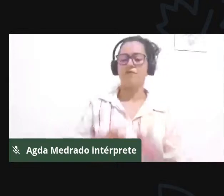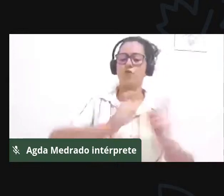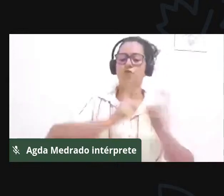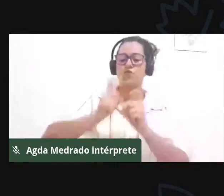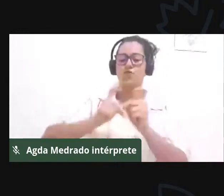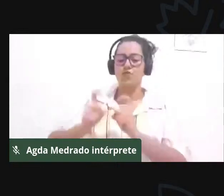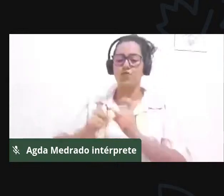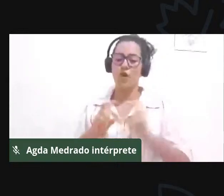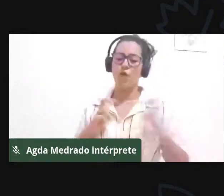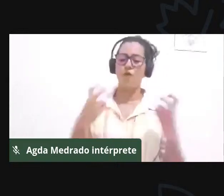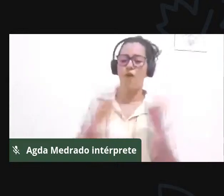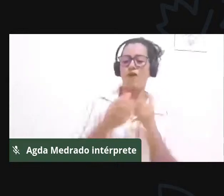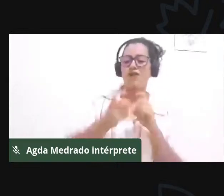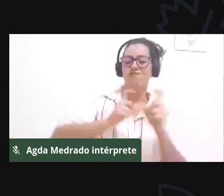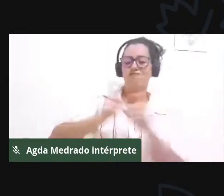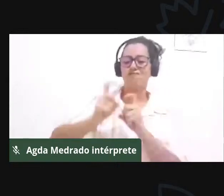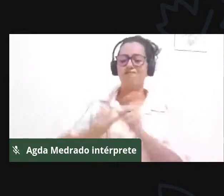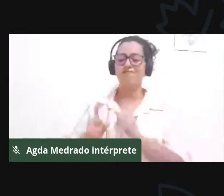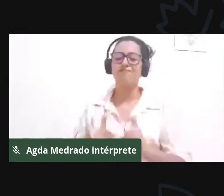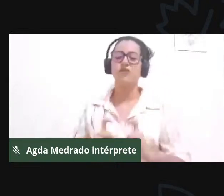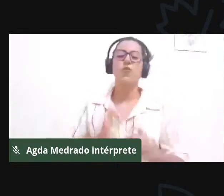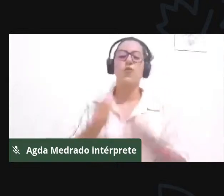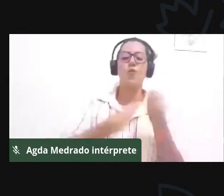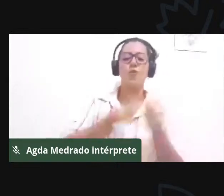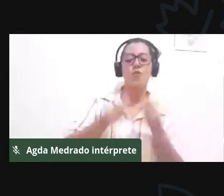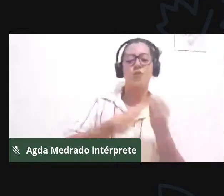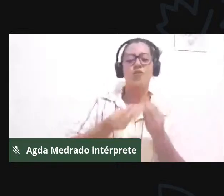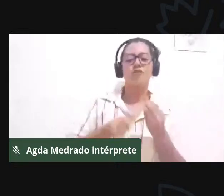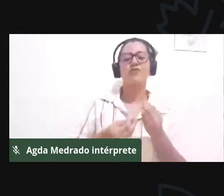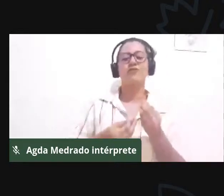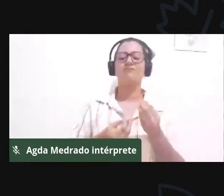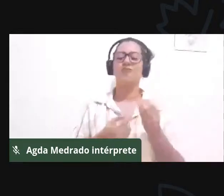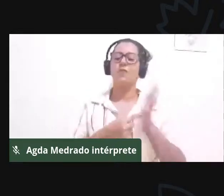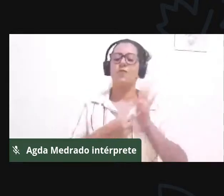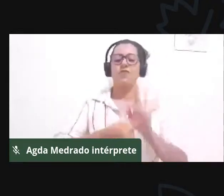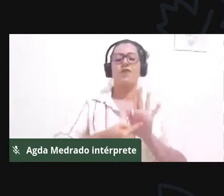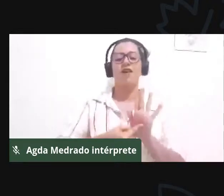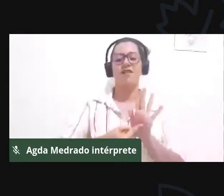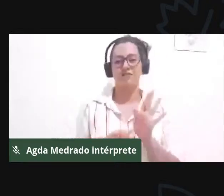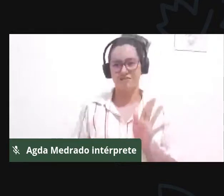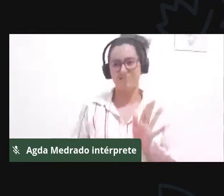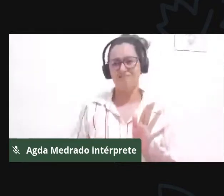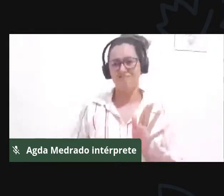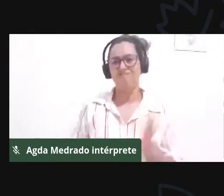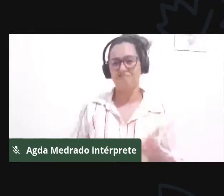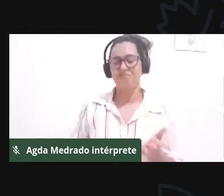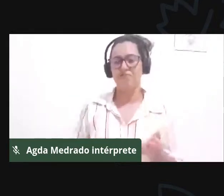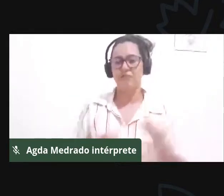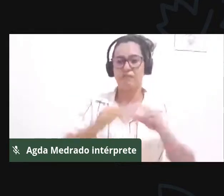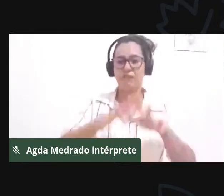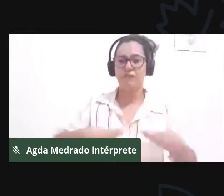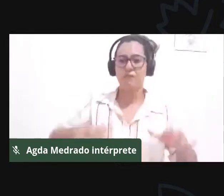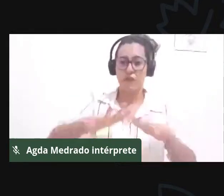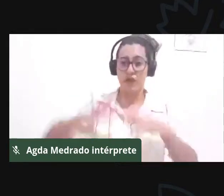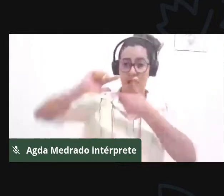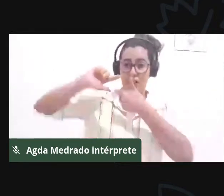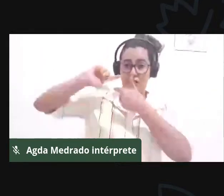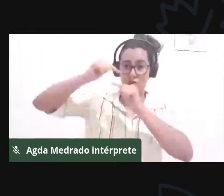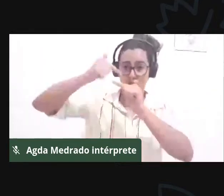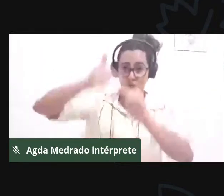a nossa fala a partir desse território, que é um território tradicional e que se vem